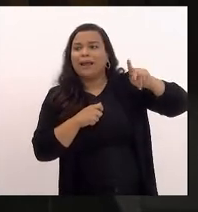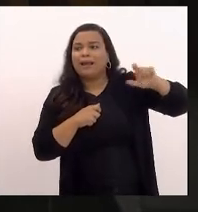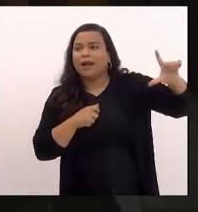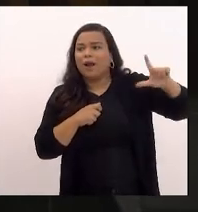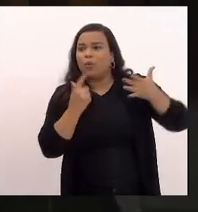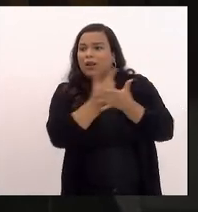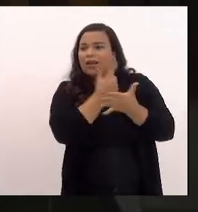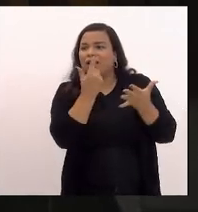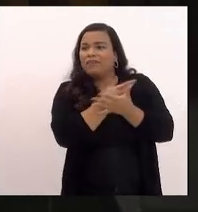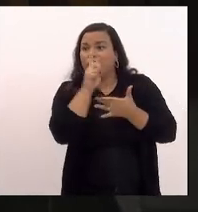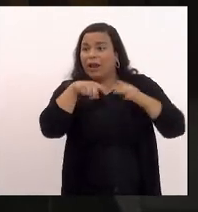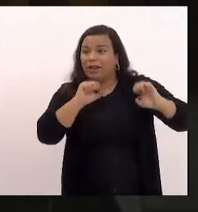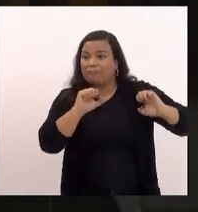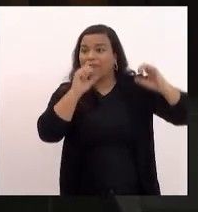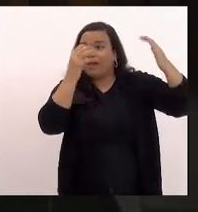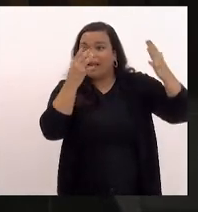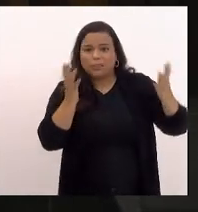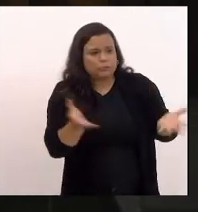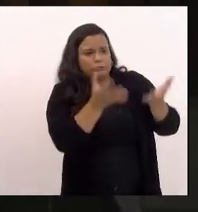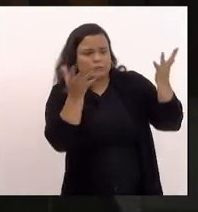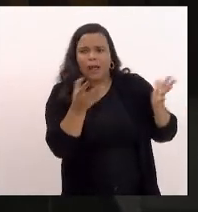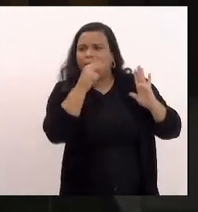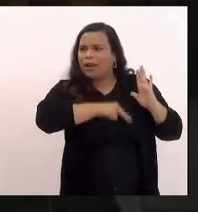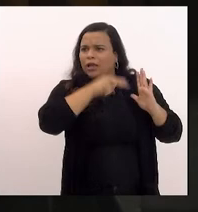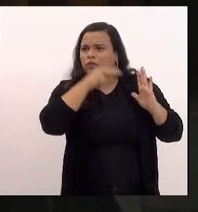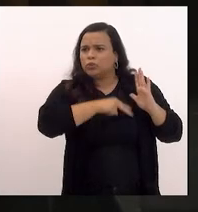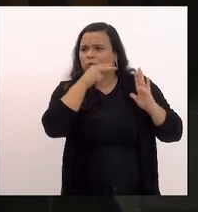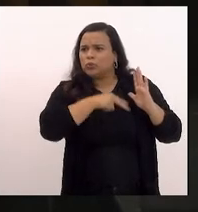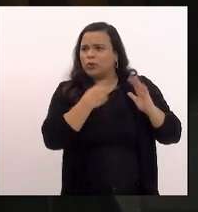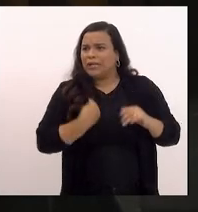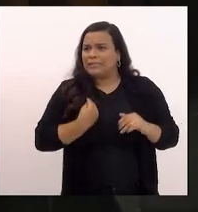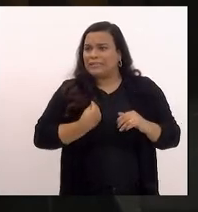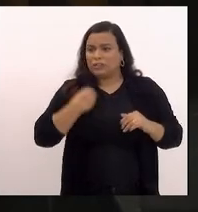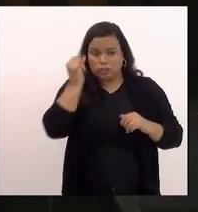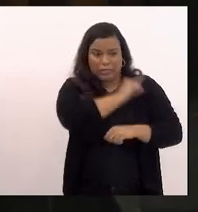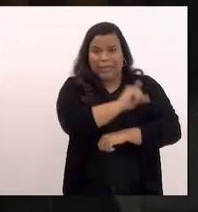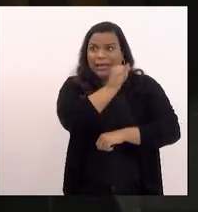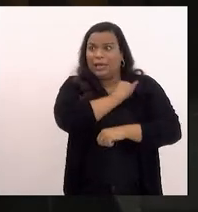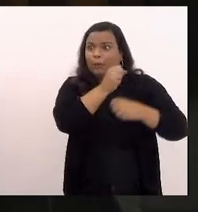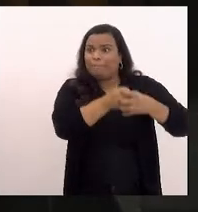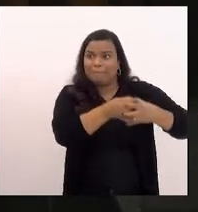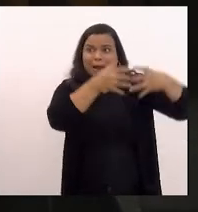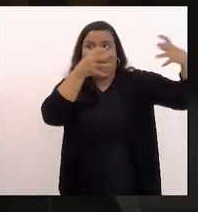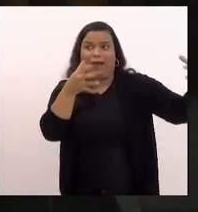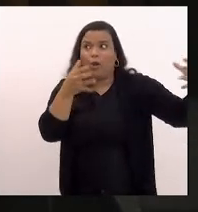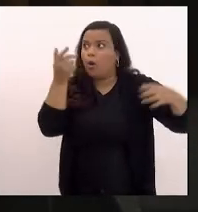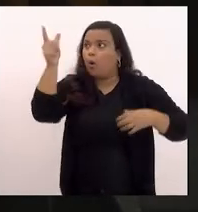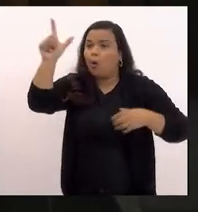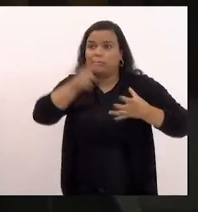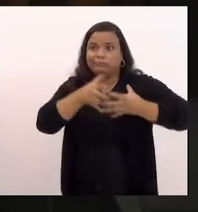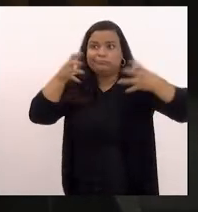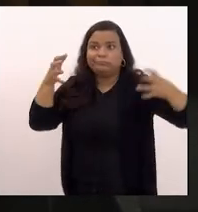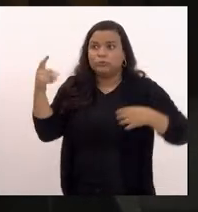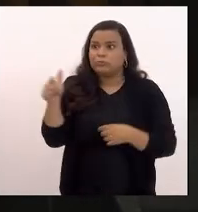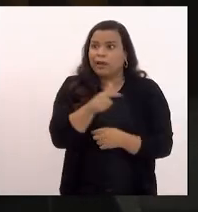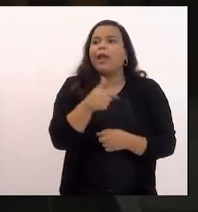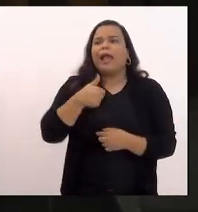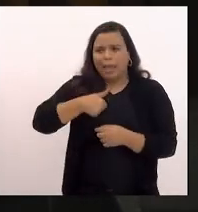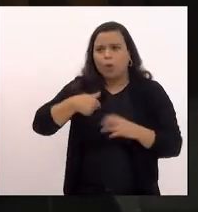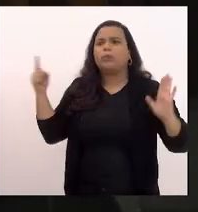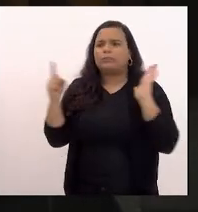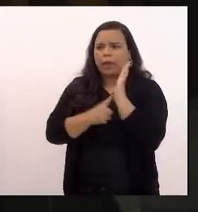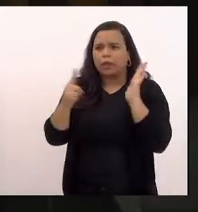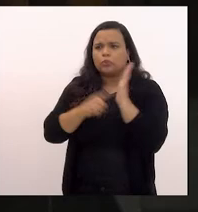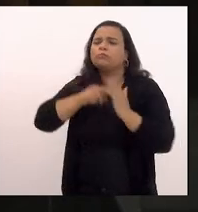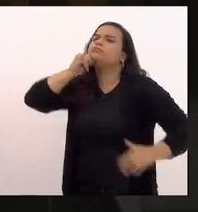evento de estímulo à leitura que existe no estado do Rio de Janeiro eu fiz uma denúncia ao Tribunal de Contas do Estado o Tribunal